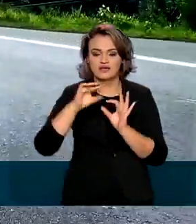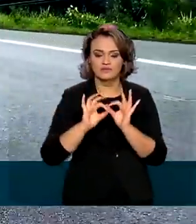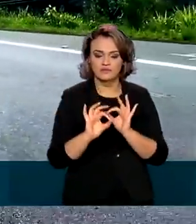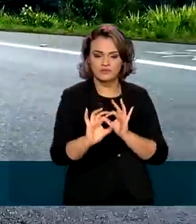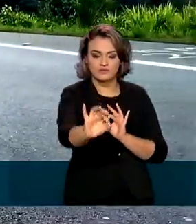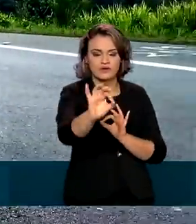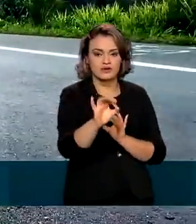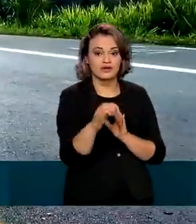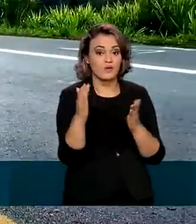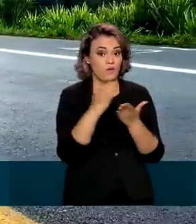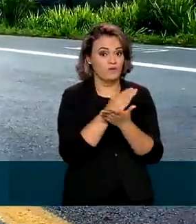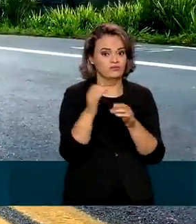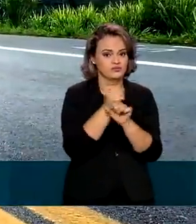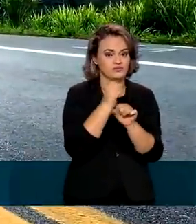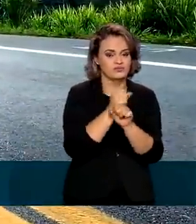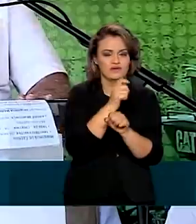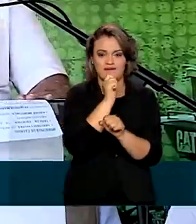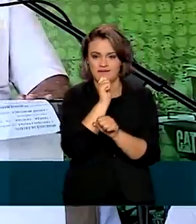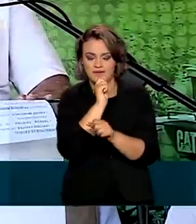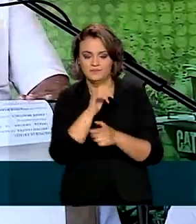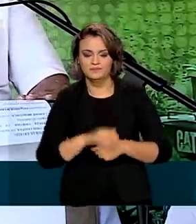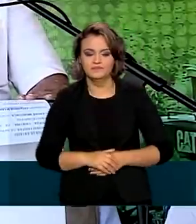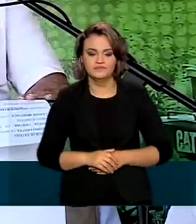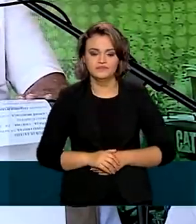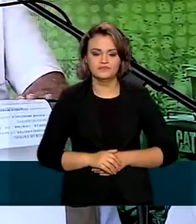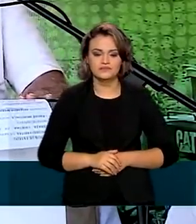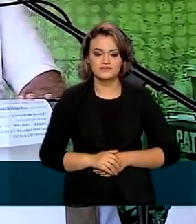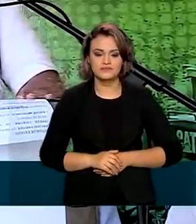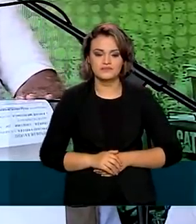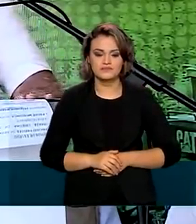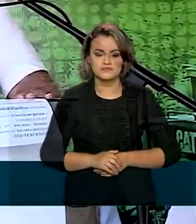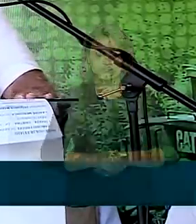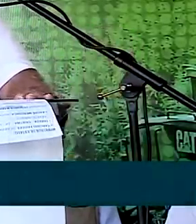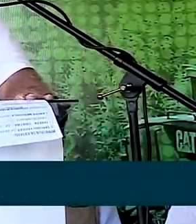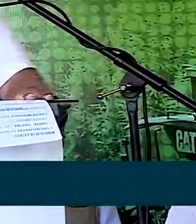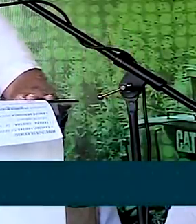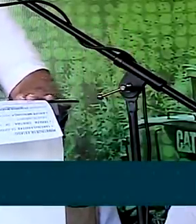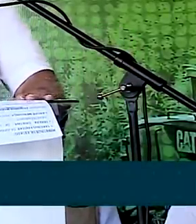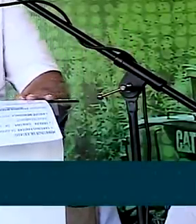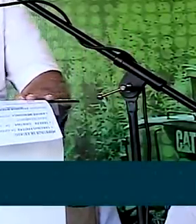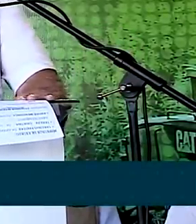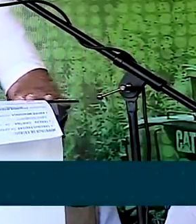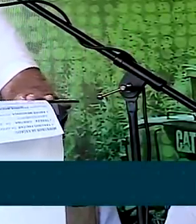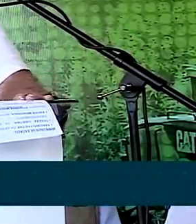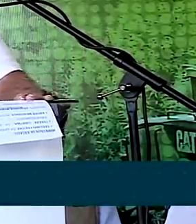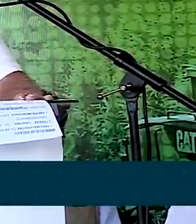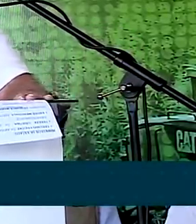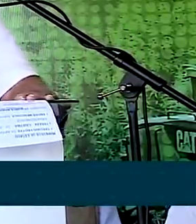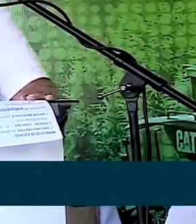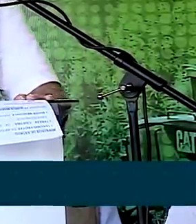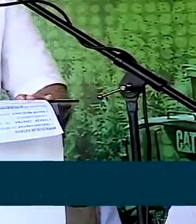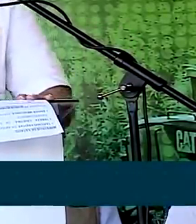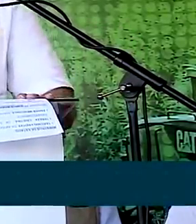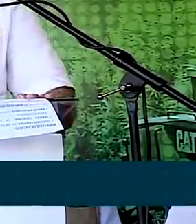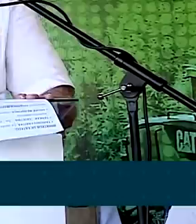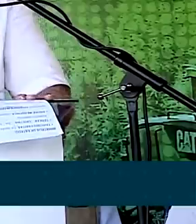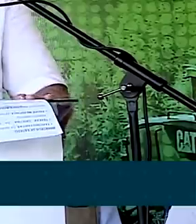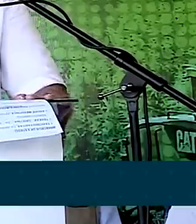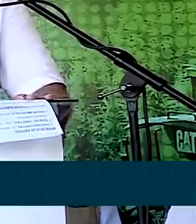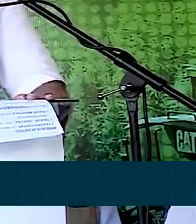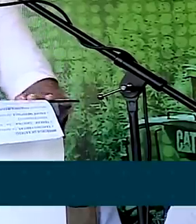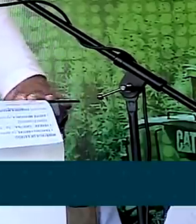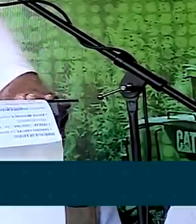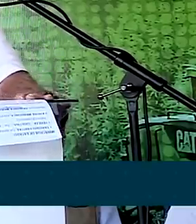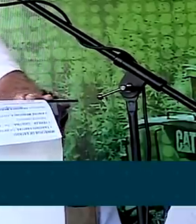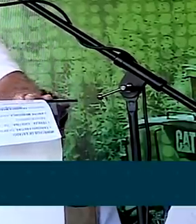trechos que ainda vão ser pavimentados. O agronegócio não parou, os homens e mulheres que